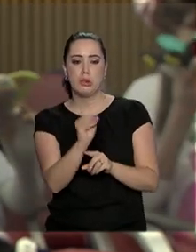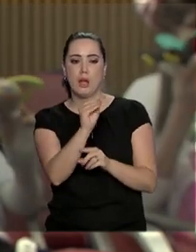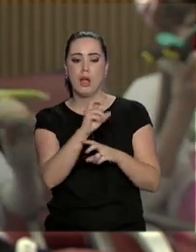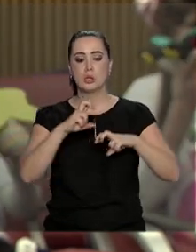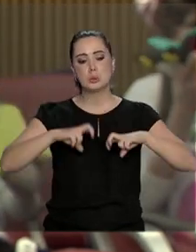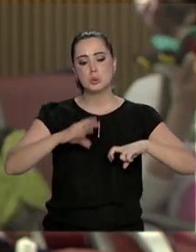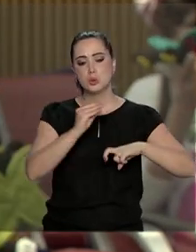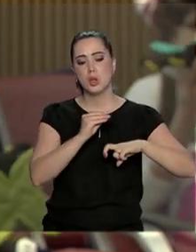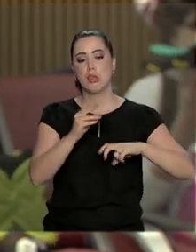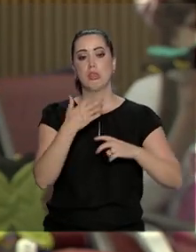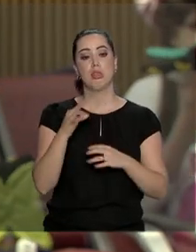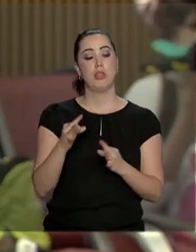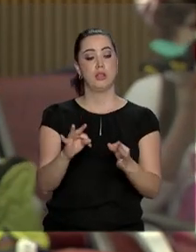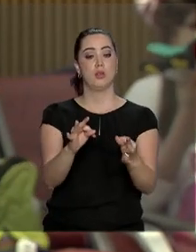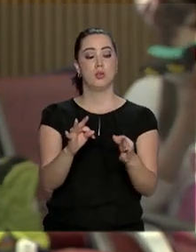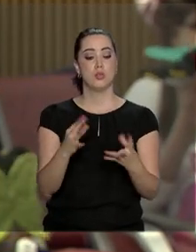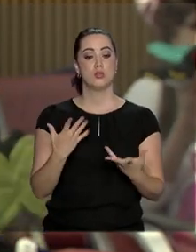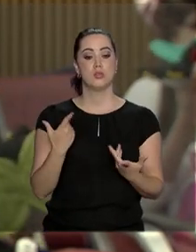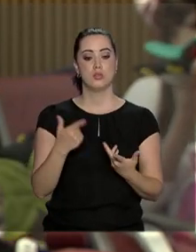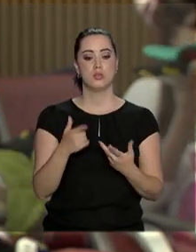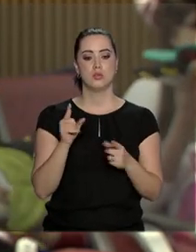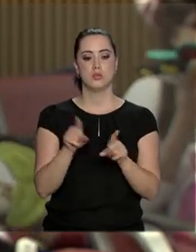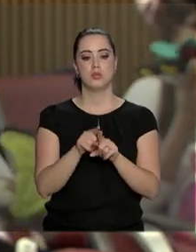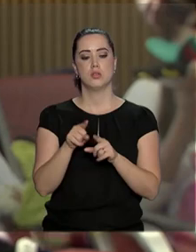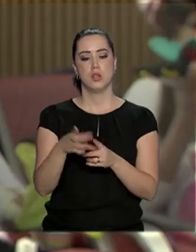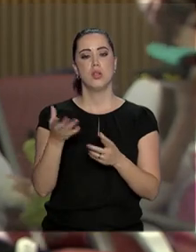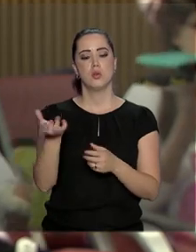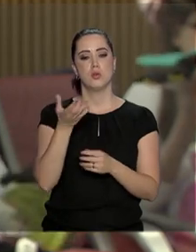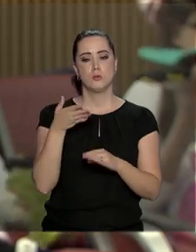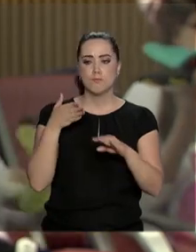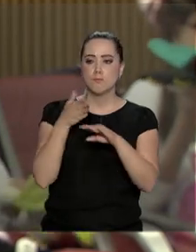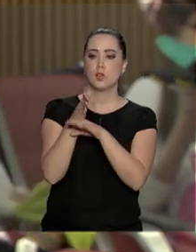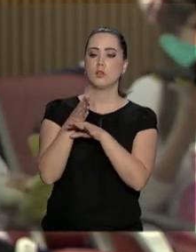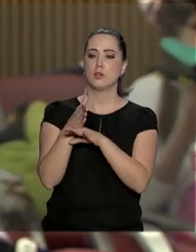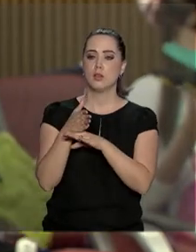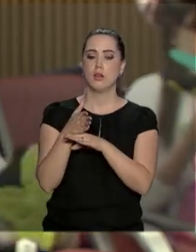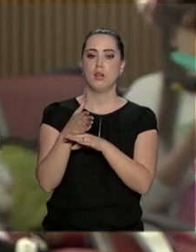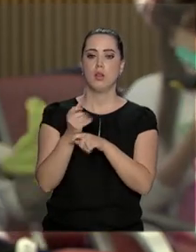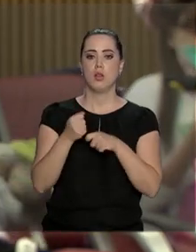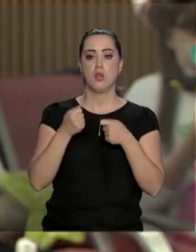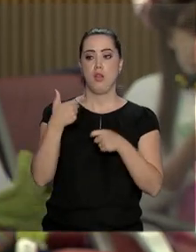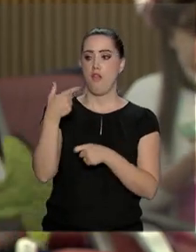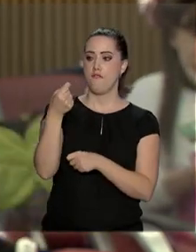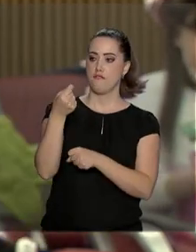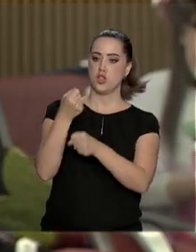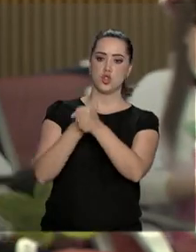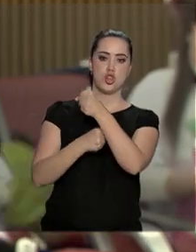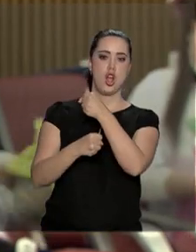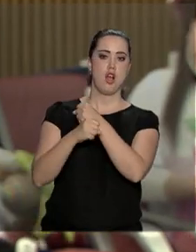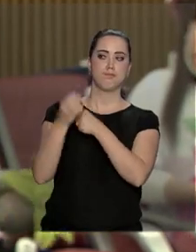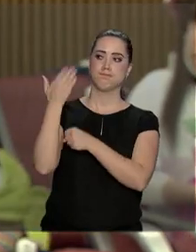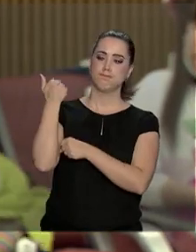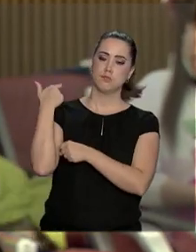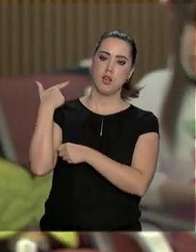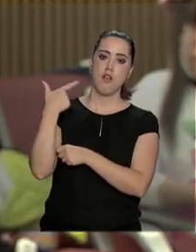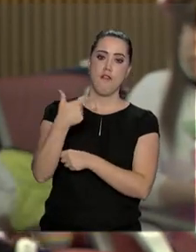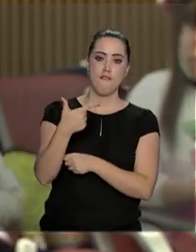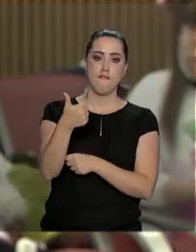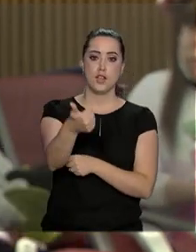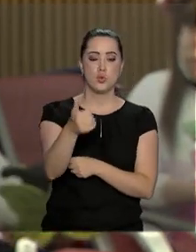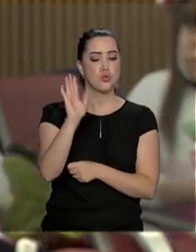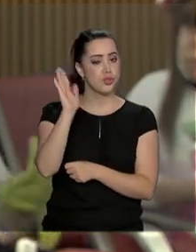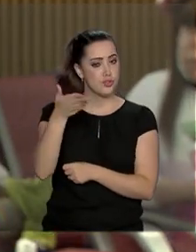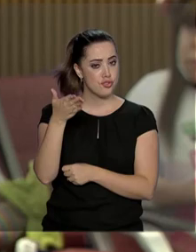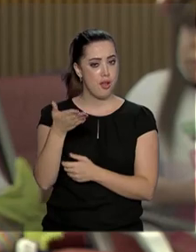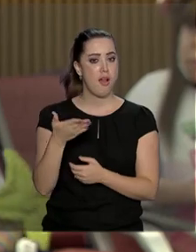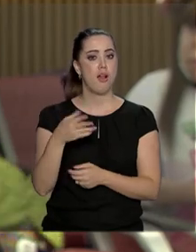acesso a tecnologias, eu resolvi abraçar essa causa e há 20 anos atrás, faremos 21 agora, dia